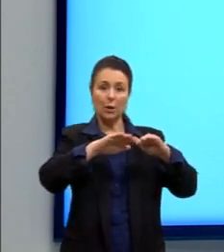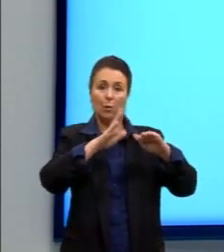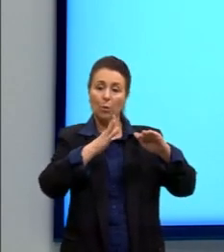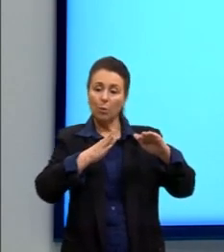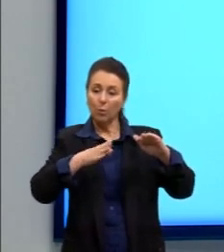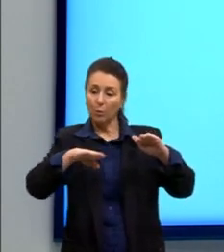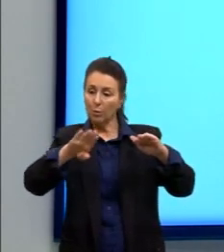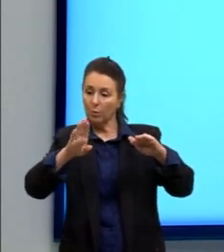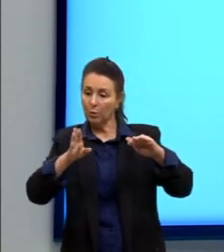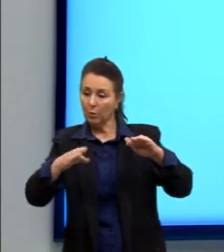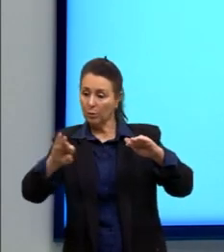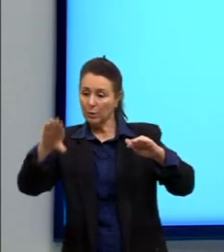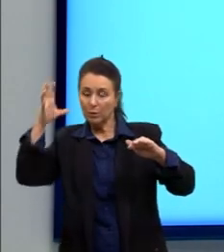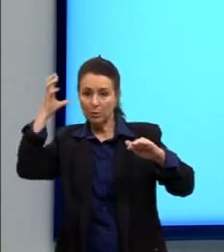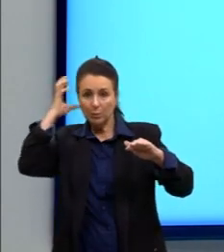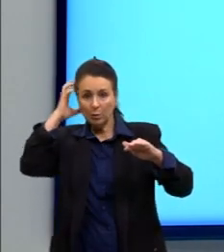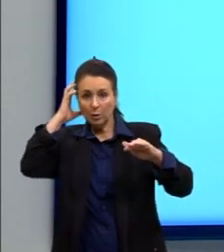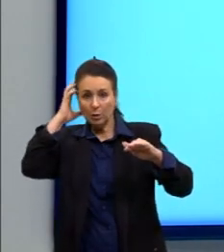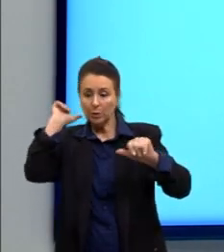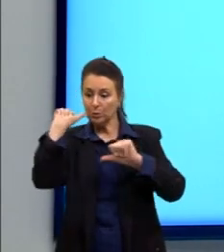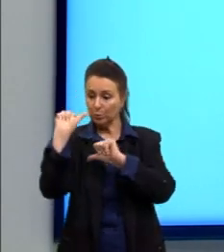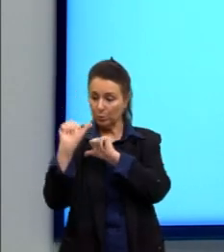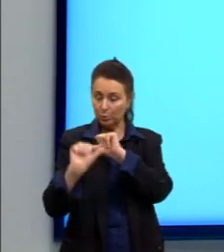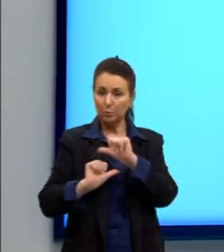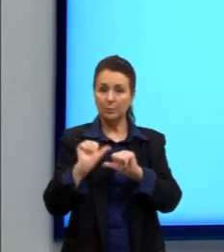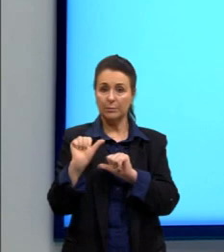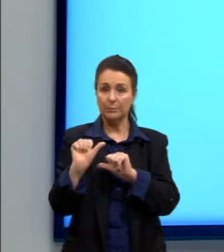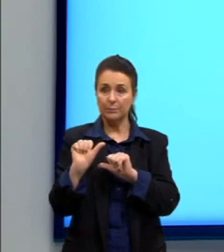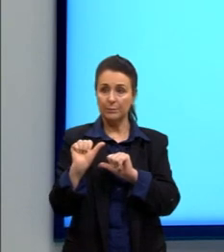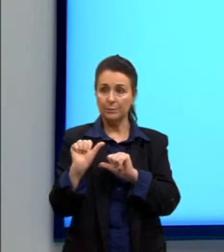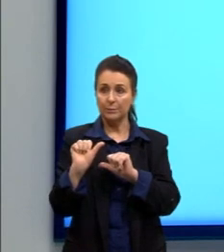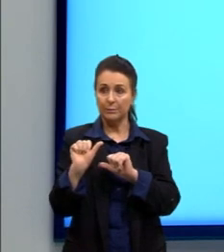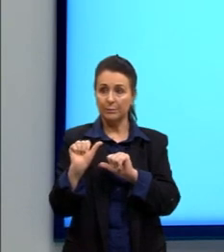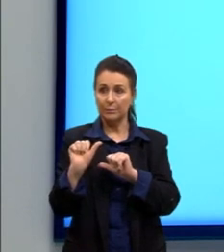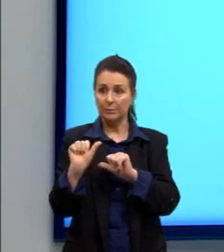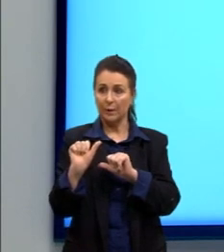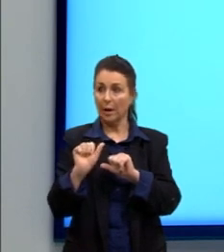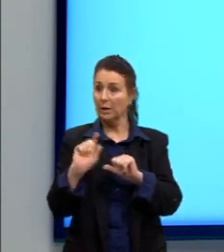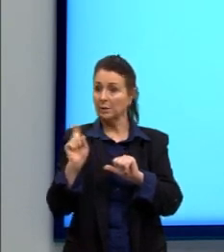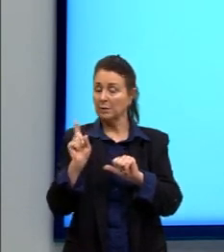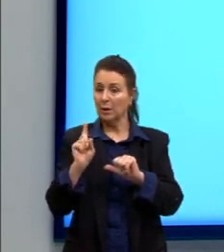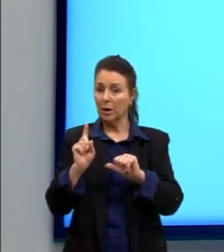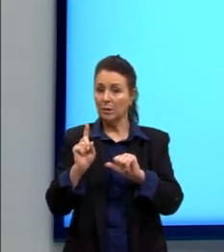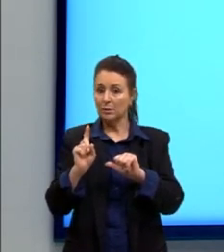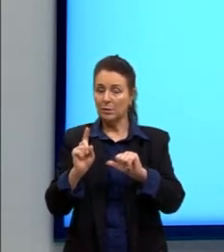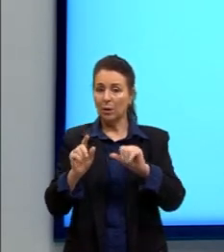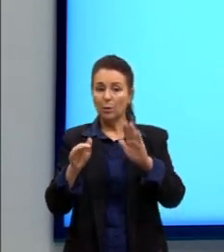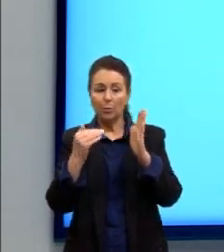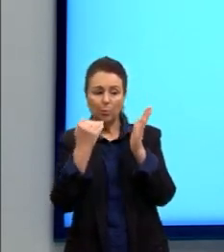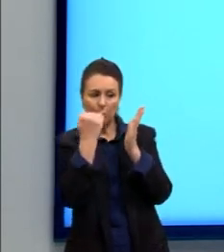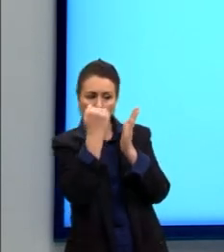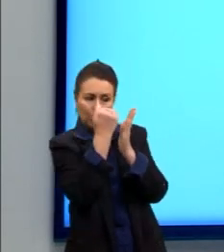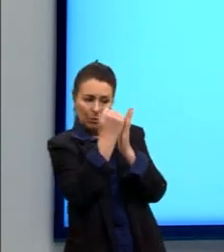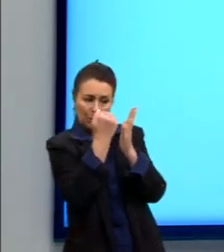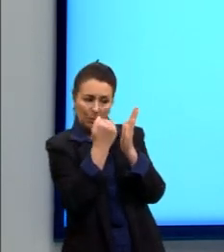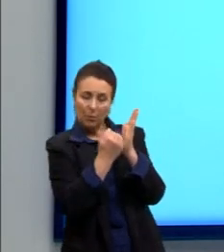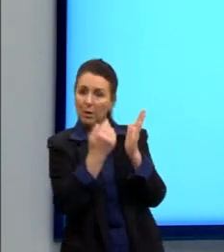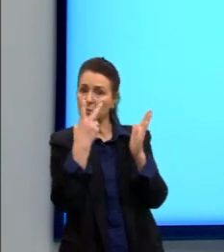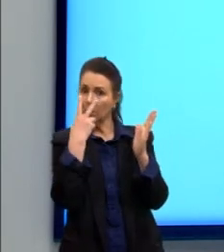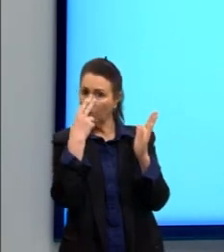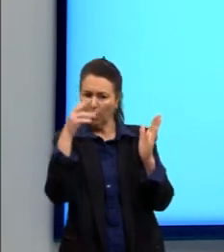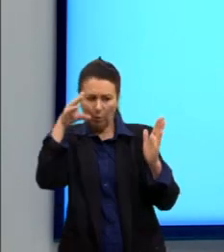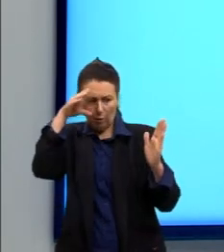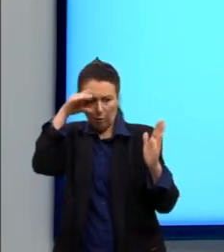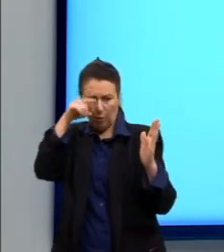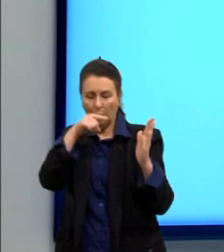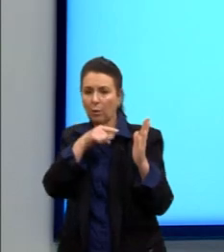elas estão invertidas. Elas não estão na mesma fase. Eu posso observar, dando uma